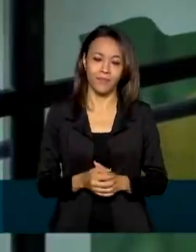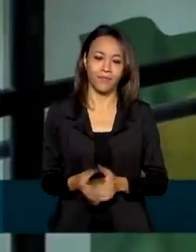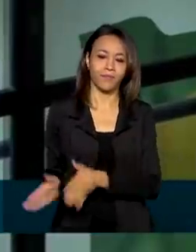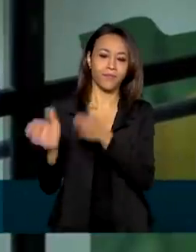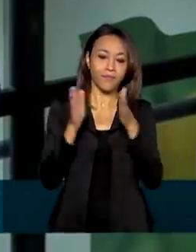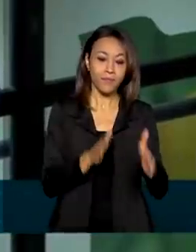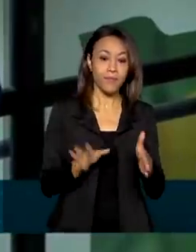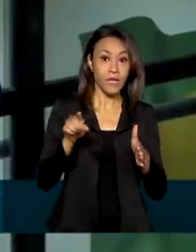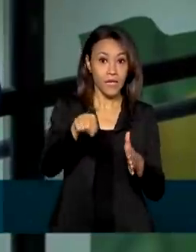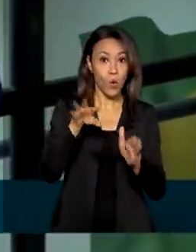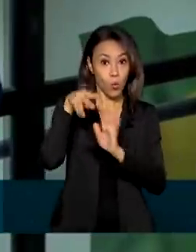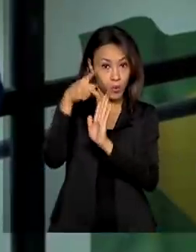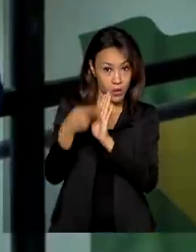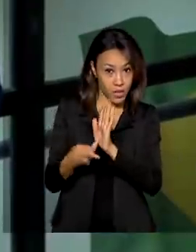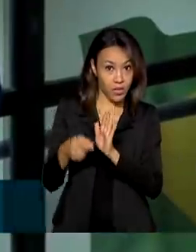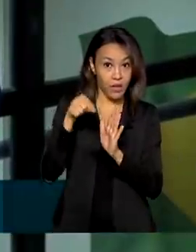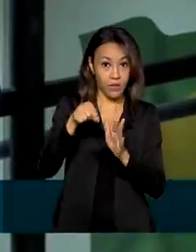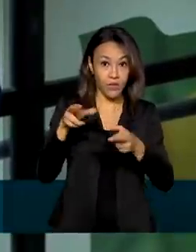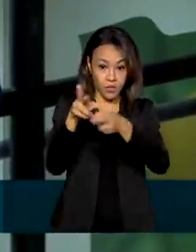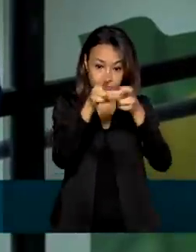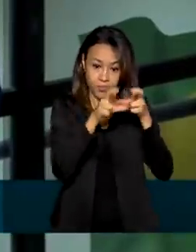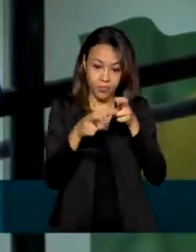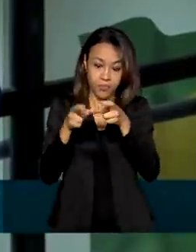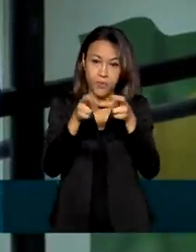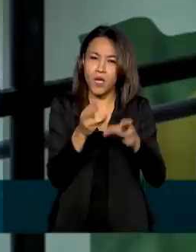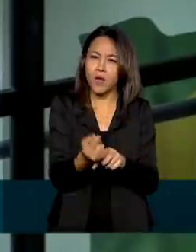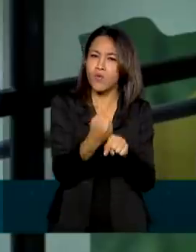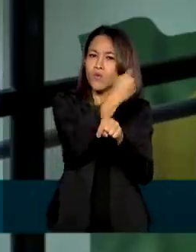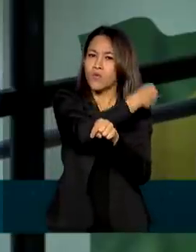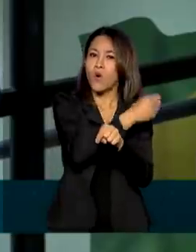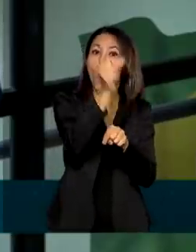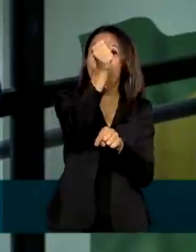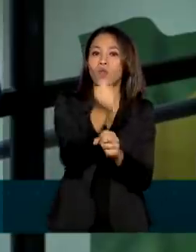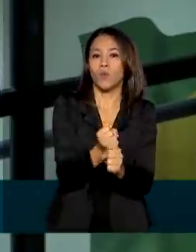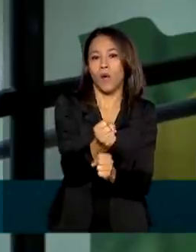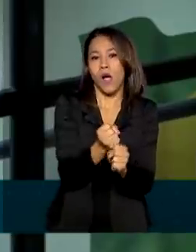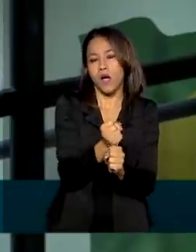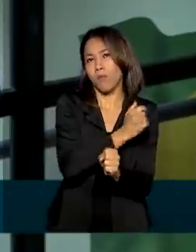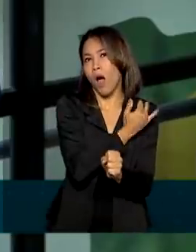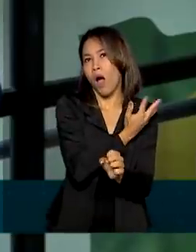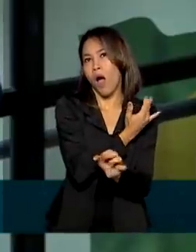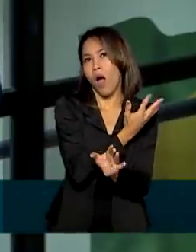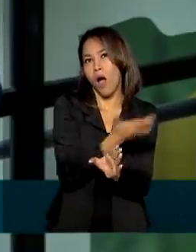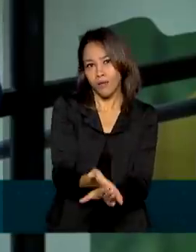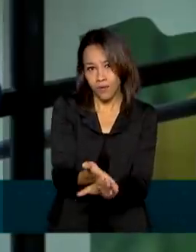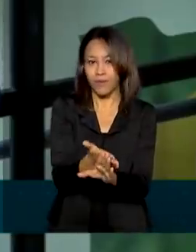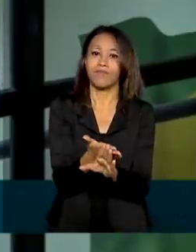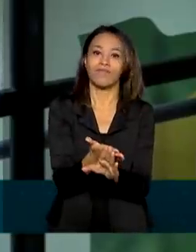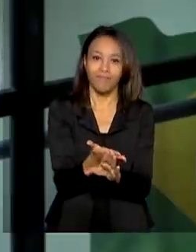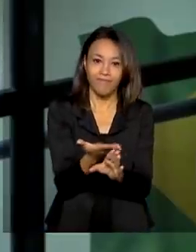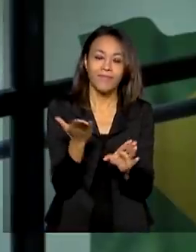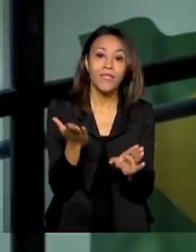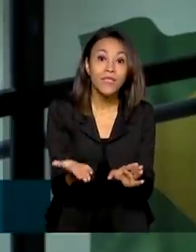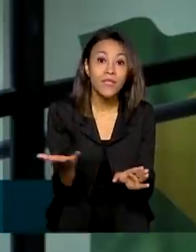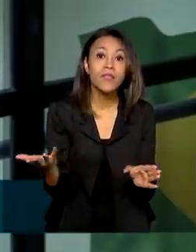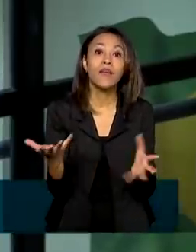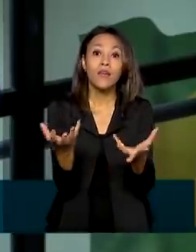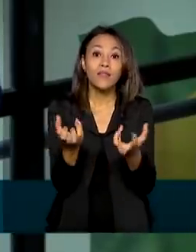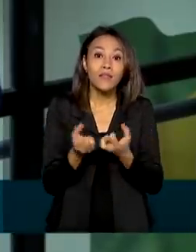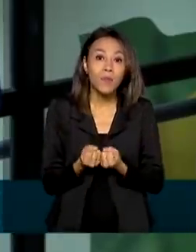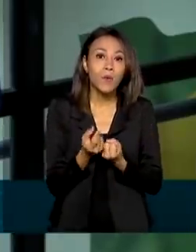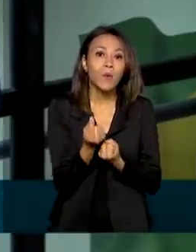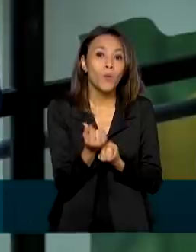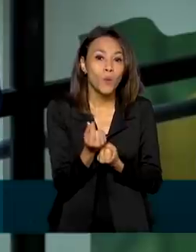O projeto do Amazônia 1 teve início há oito anos aqui no Instituto Nacional de Pesquisas Espaciais e recebeu um